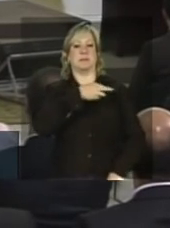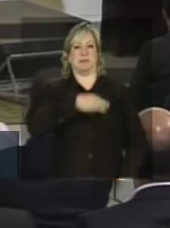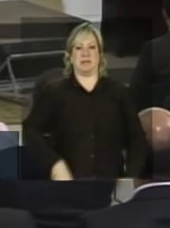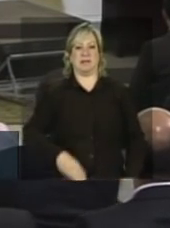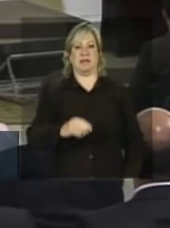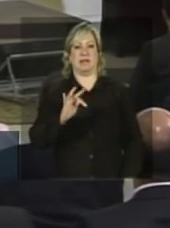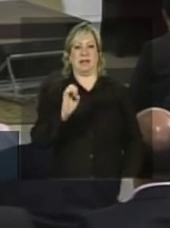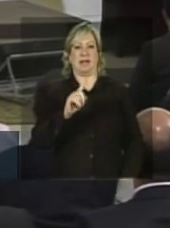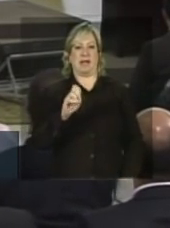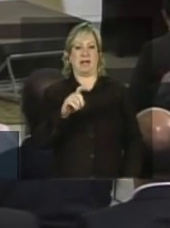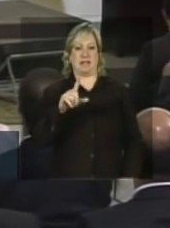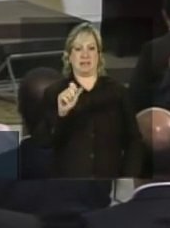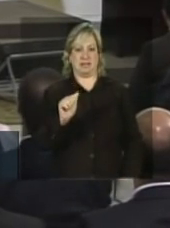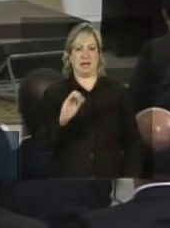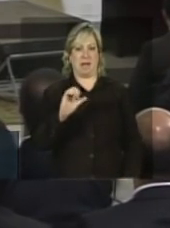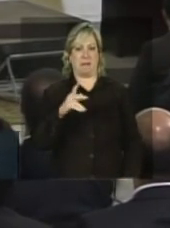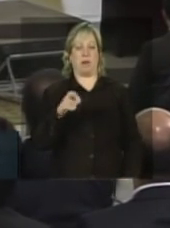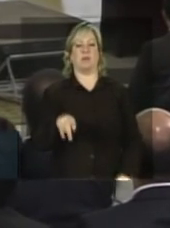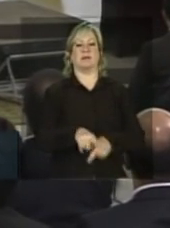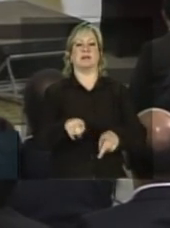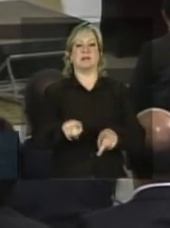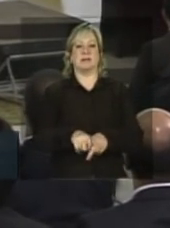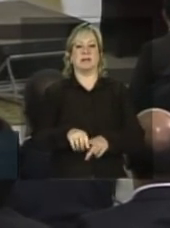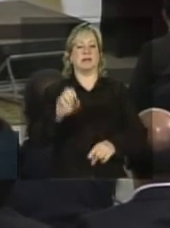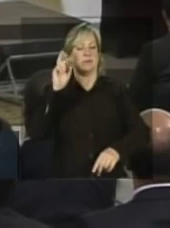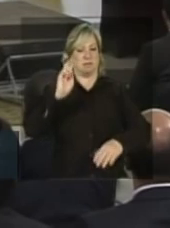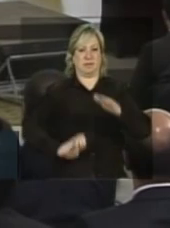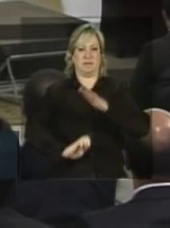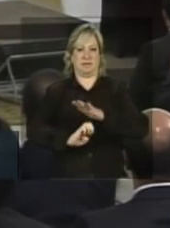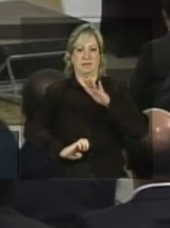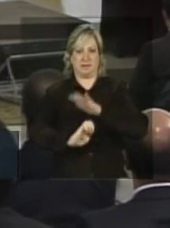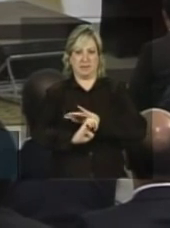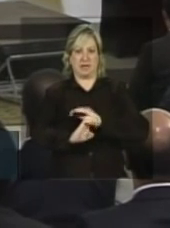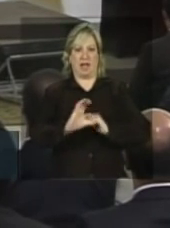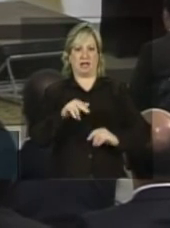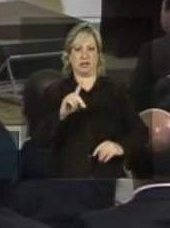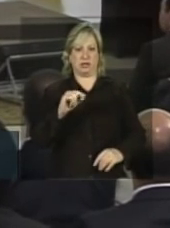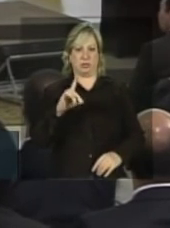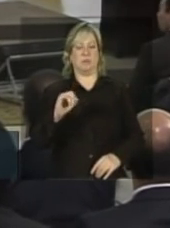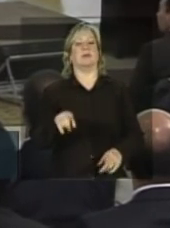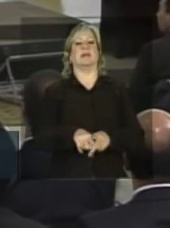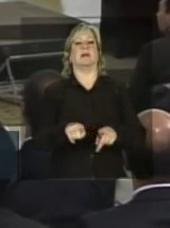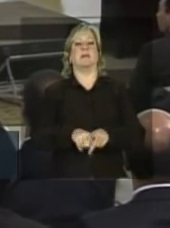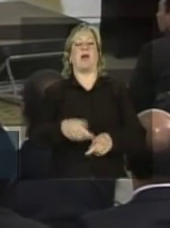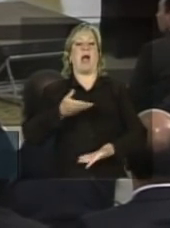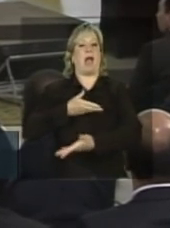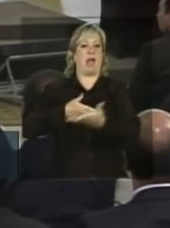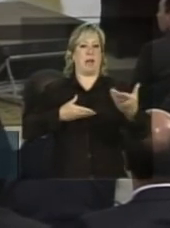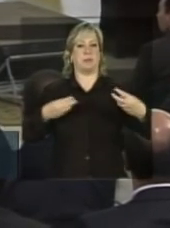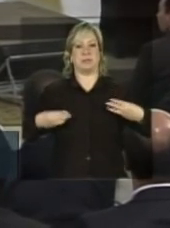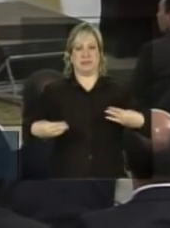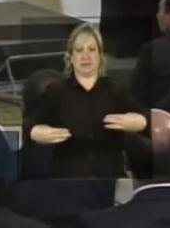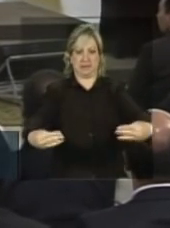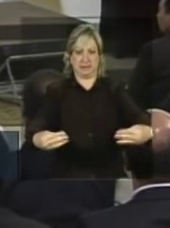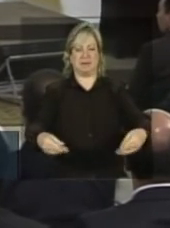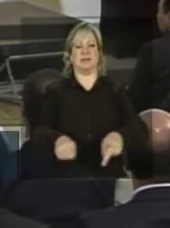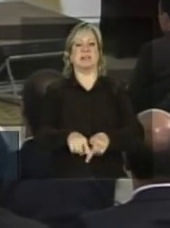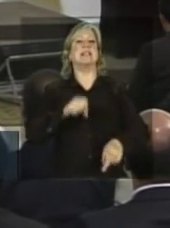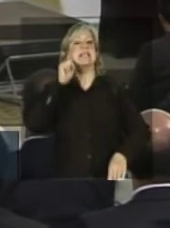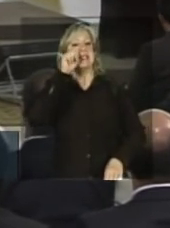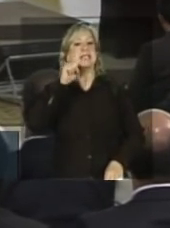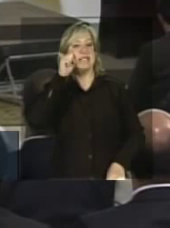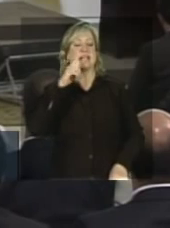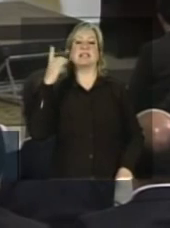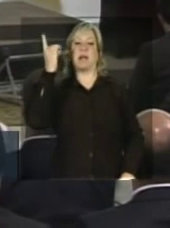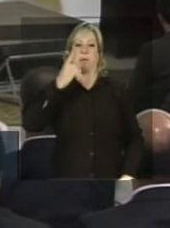empresária Isabel Cândido. Quero cumprimentar colegas e colegas de ministério, senadores,